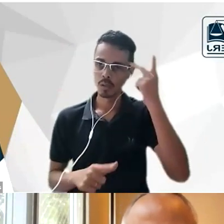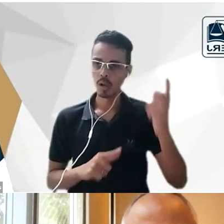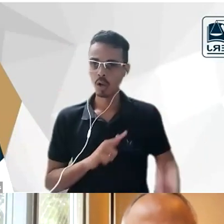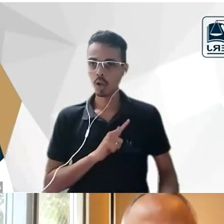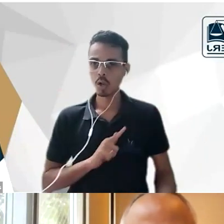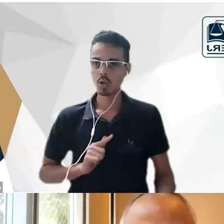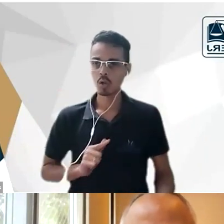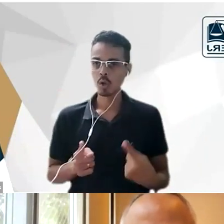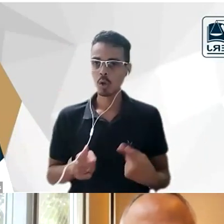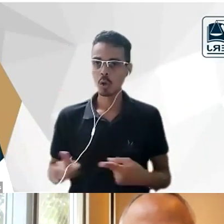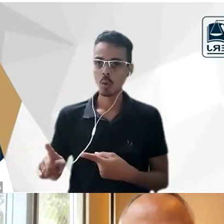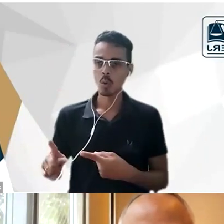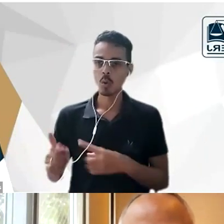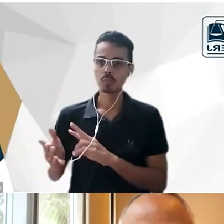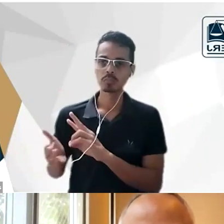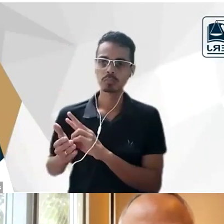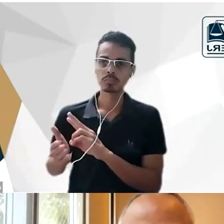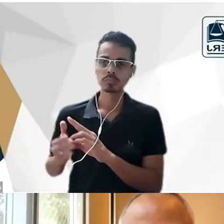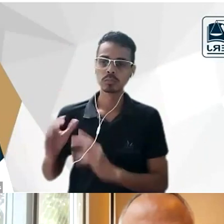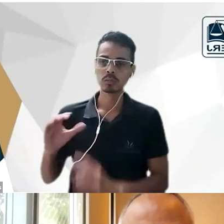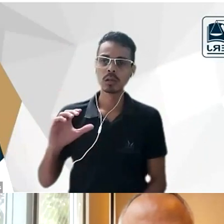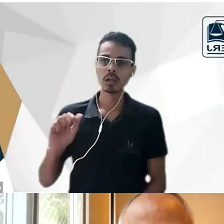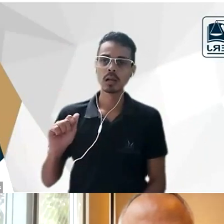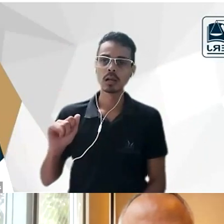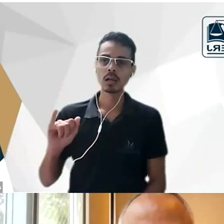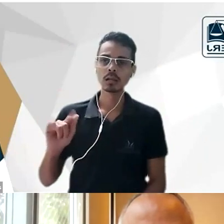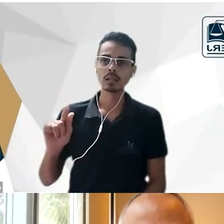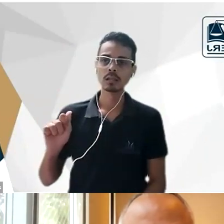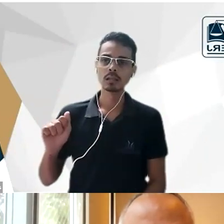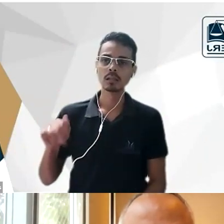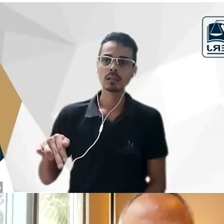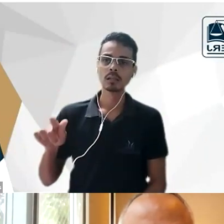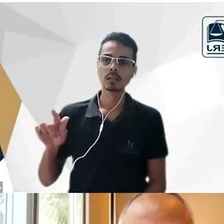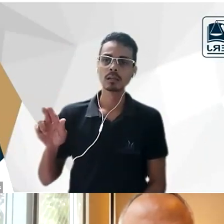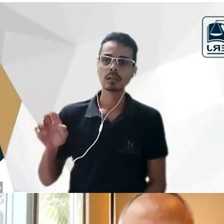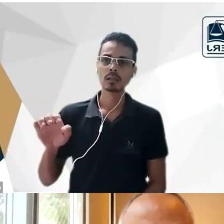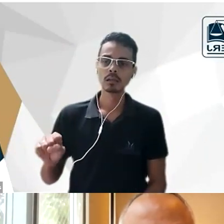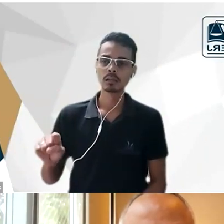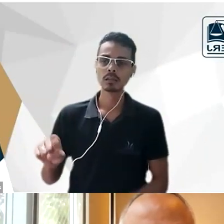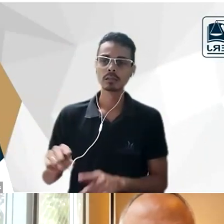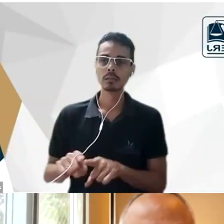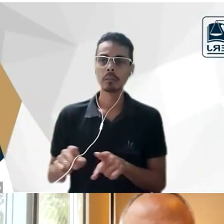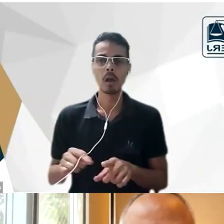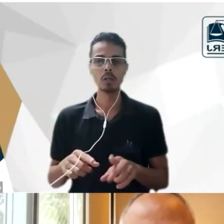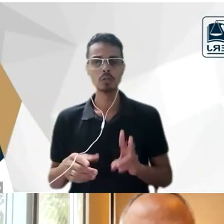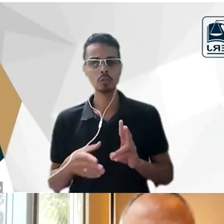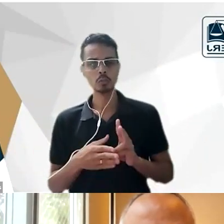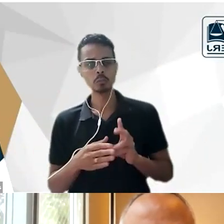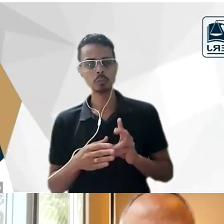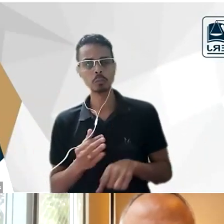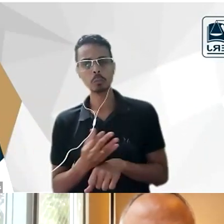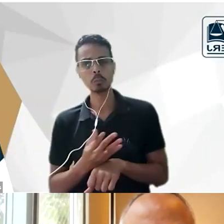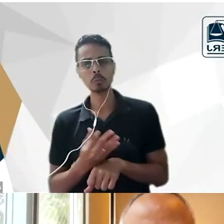caigangues o governo do estado de São Paulo queria construir uma estrada e vinha enfrentando a resistência desse grupo de